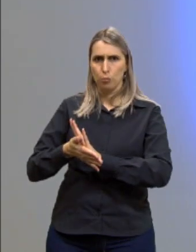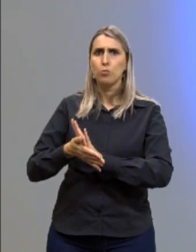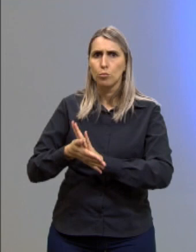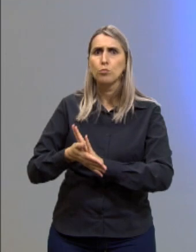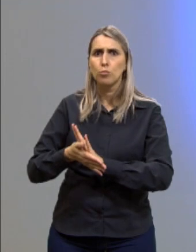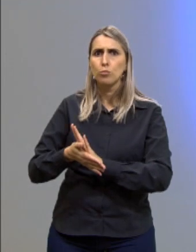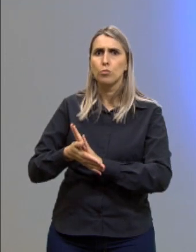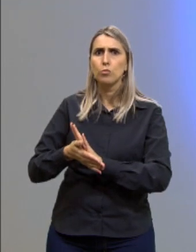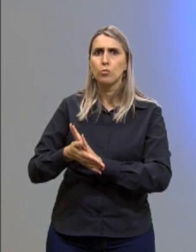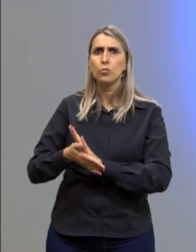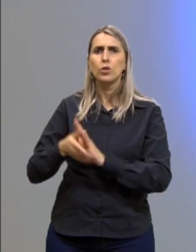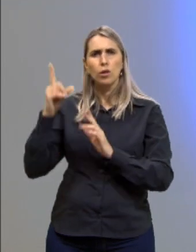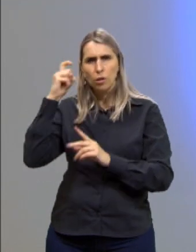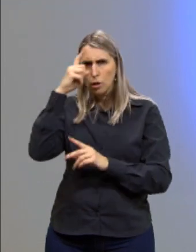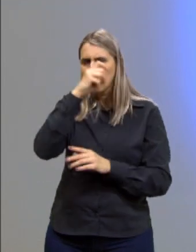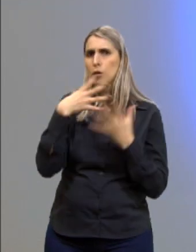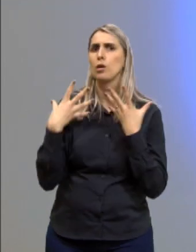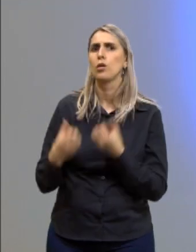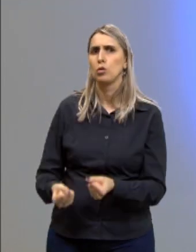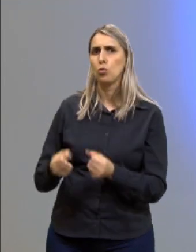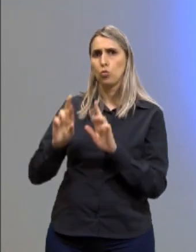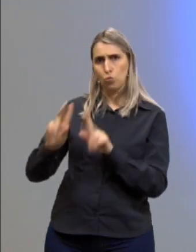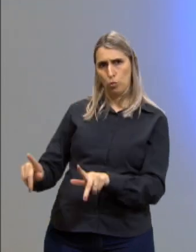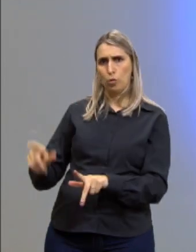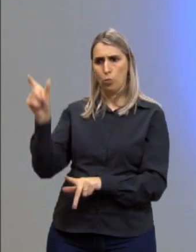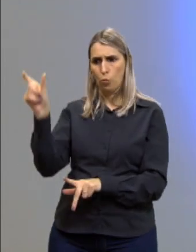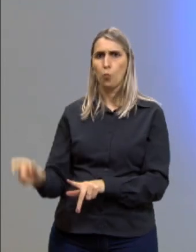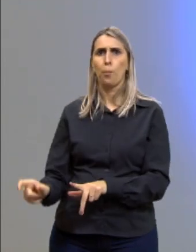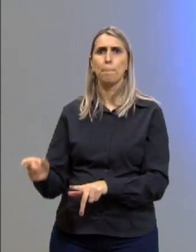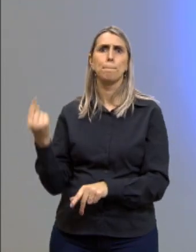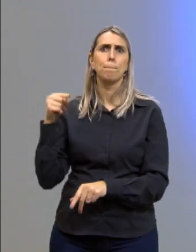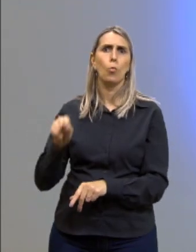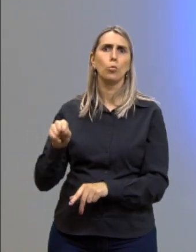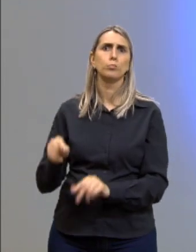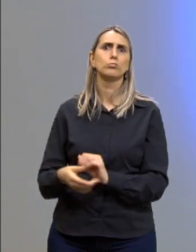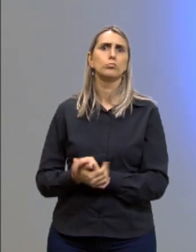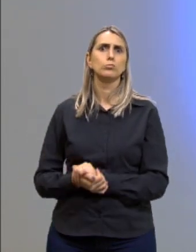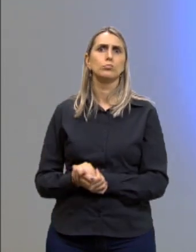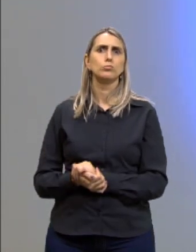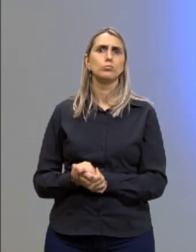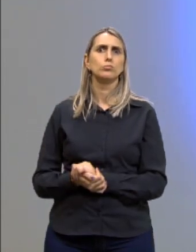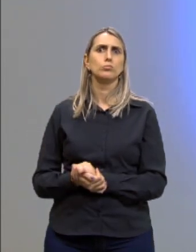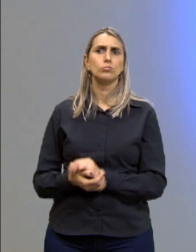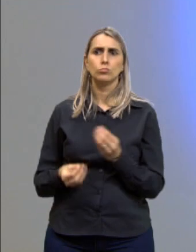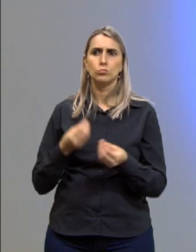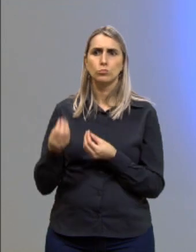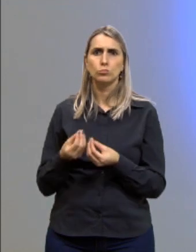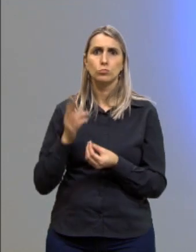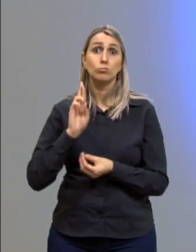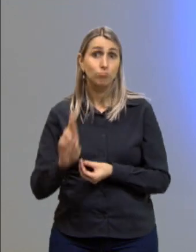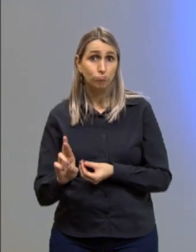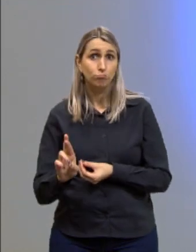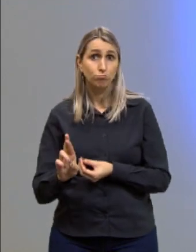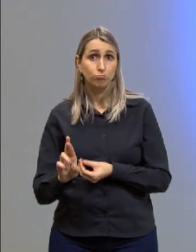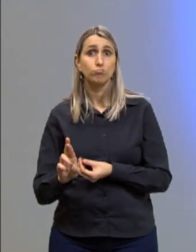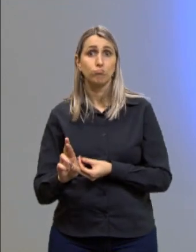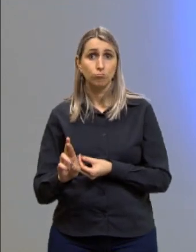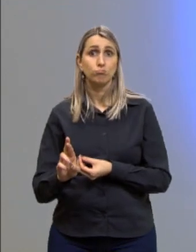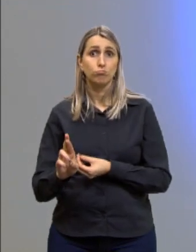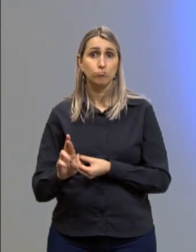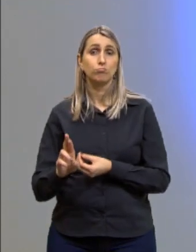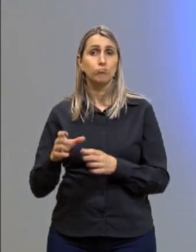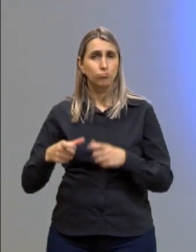possuem dificuldade de aceitar o diferente. Ponto. Como resultado, há a